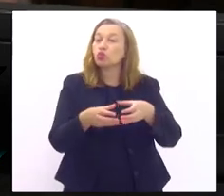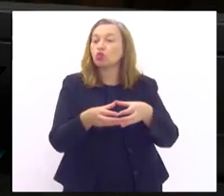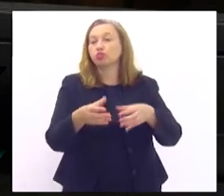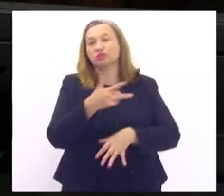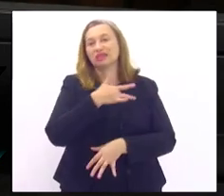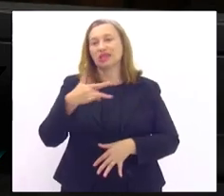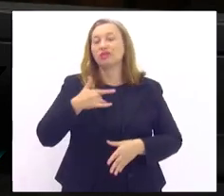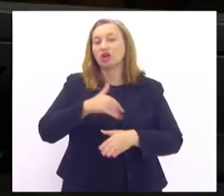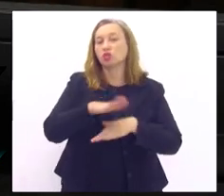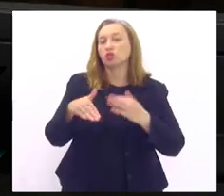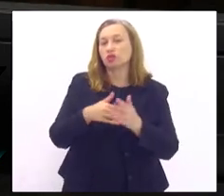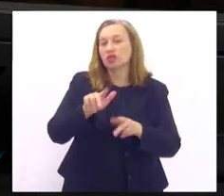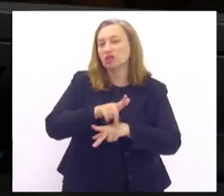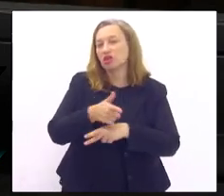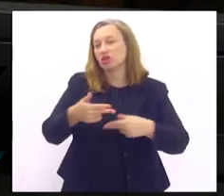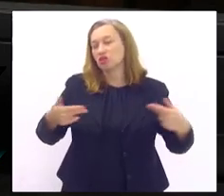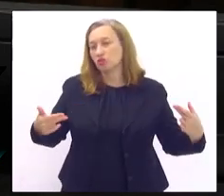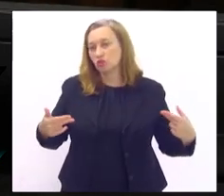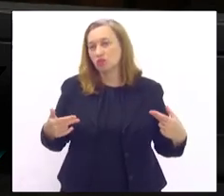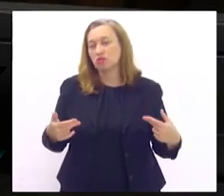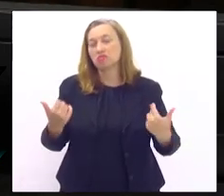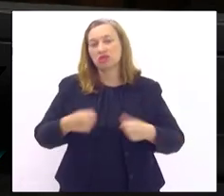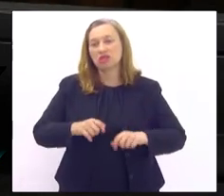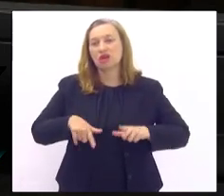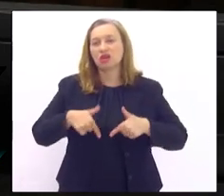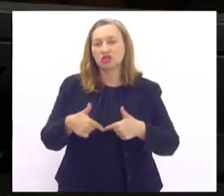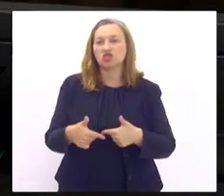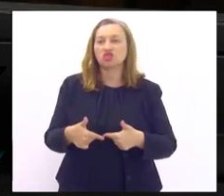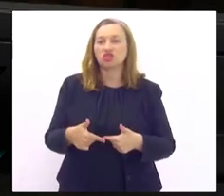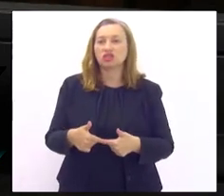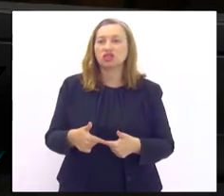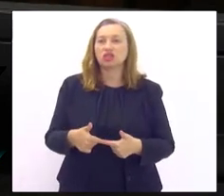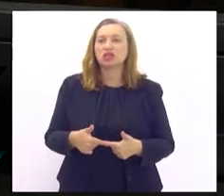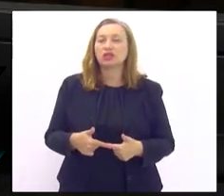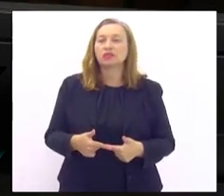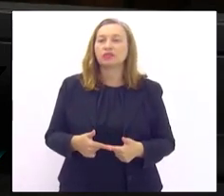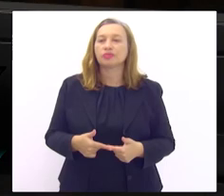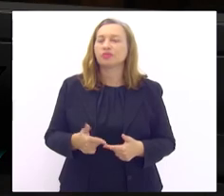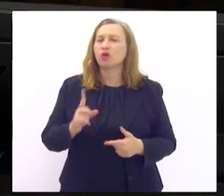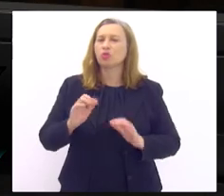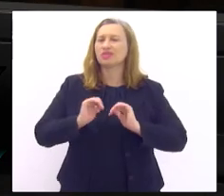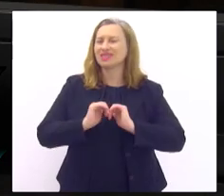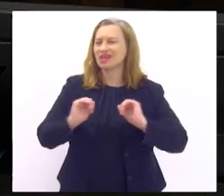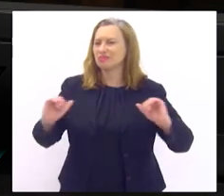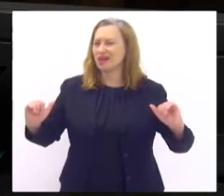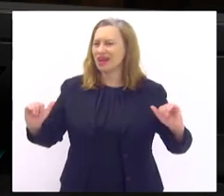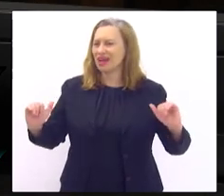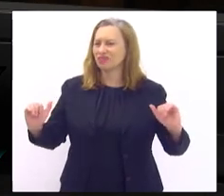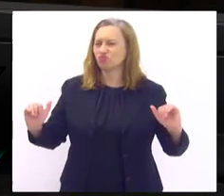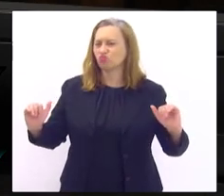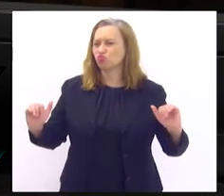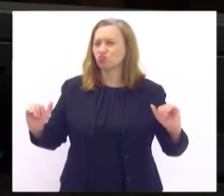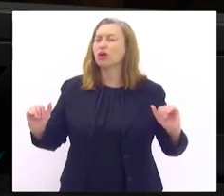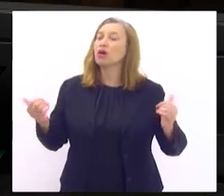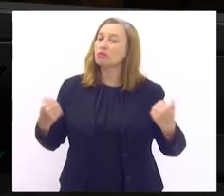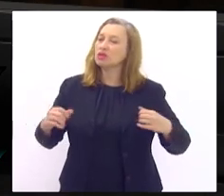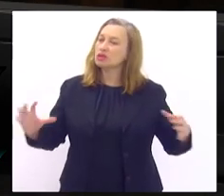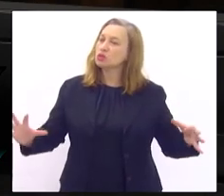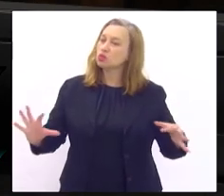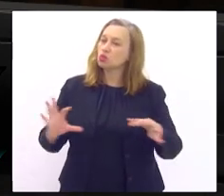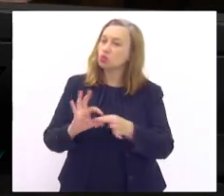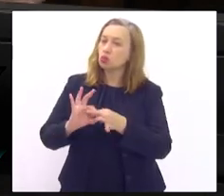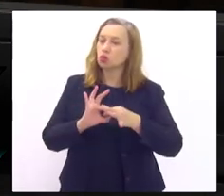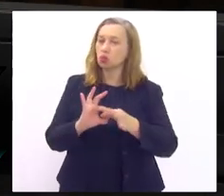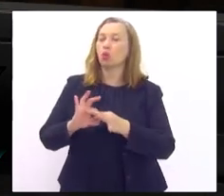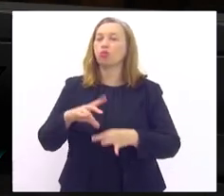conjunto de coisas que tem que ser feitas não de formas assim separadas isoladas elas tem que confluir tem que ter